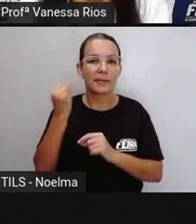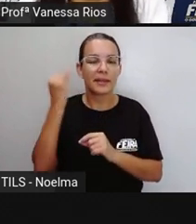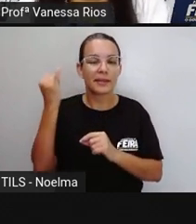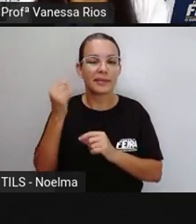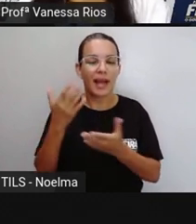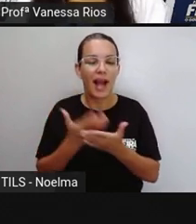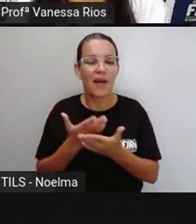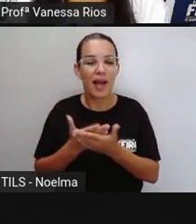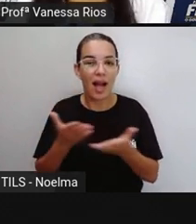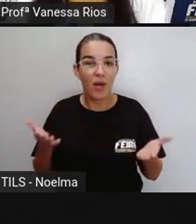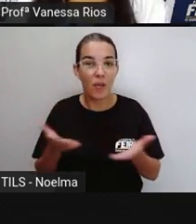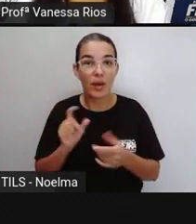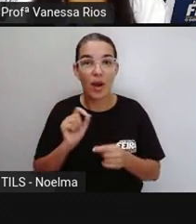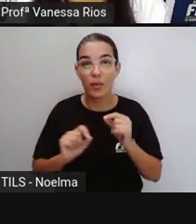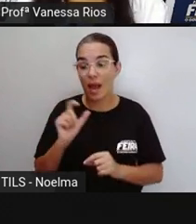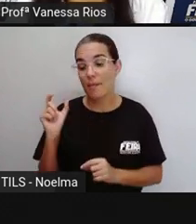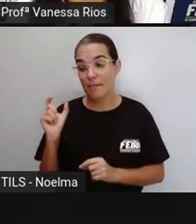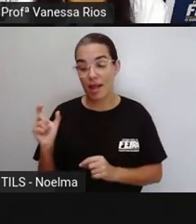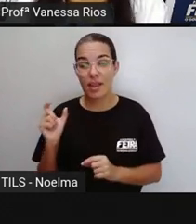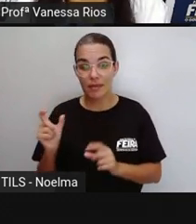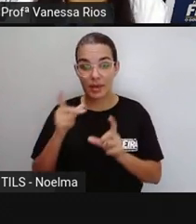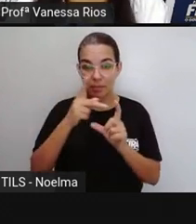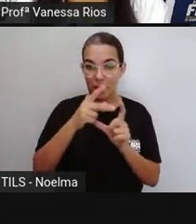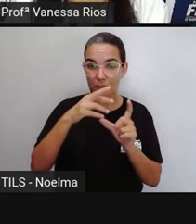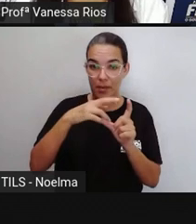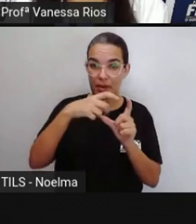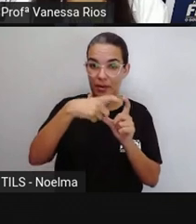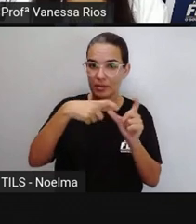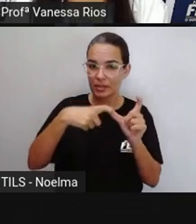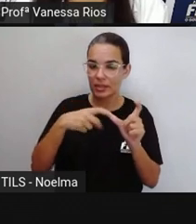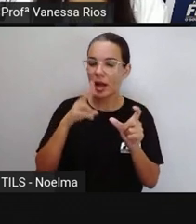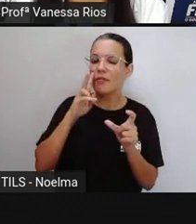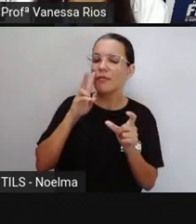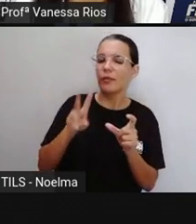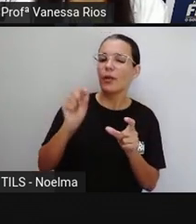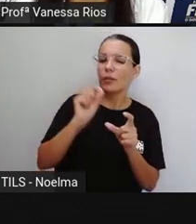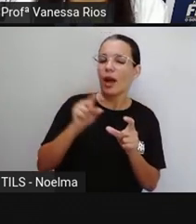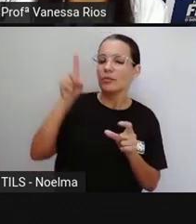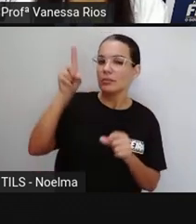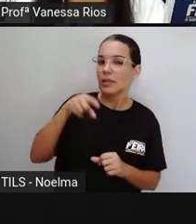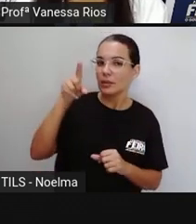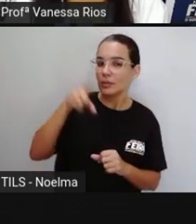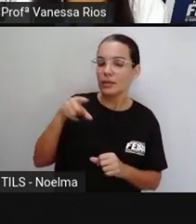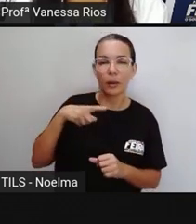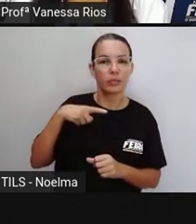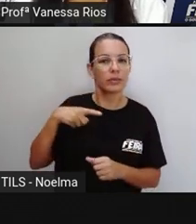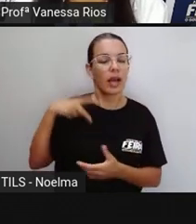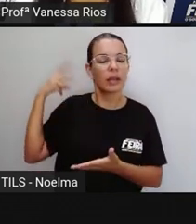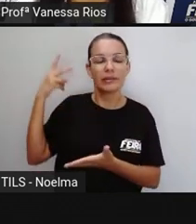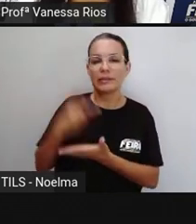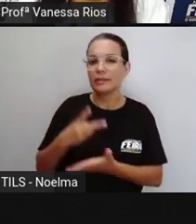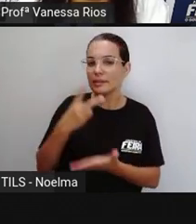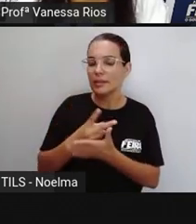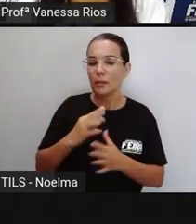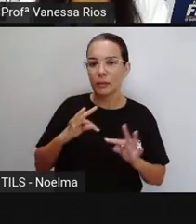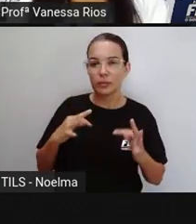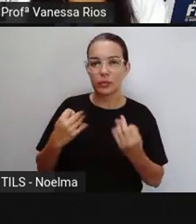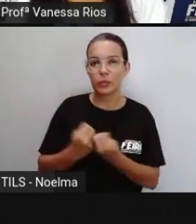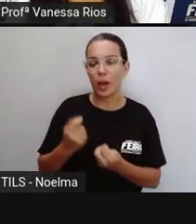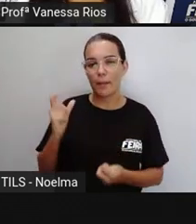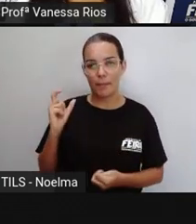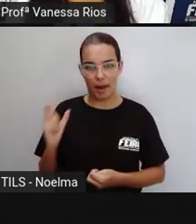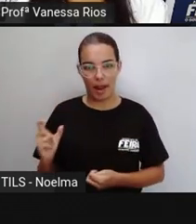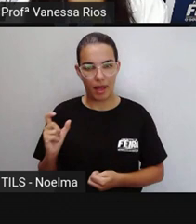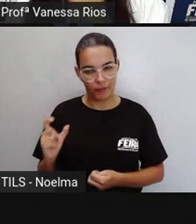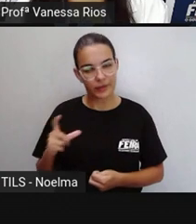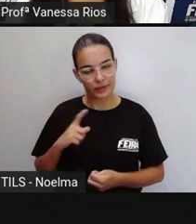nessa aula em relação às palavras proparoxítonas, percebendo aí a acentuação acontecendo em todas as palavras que